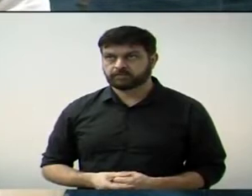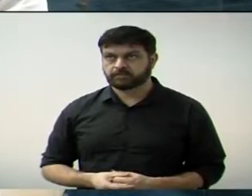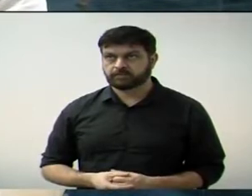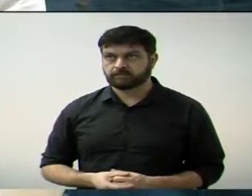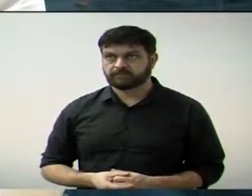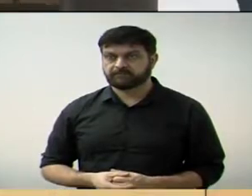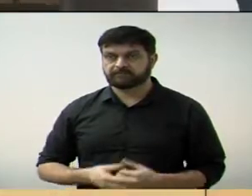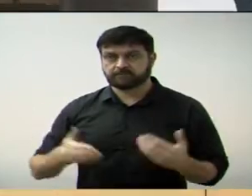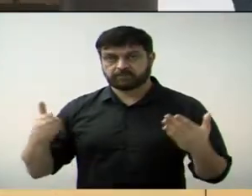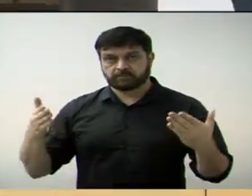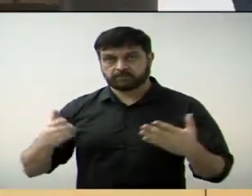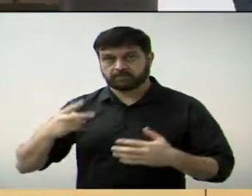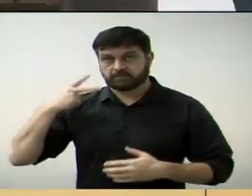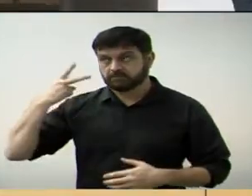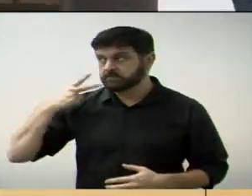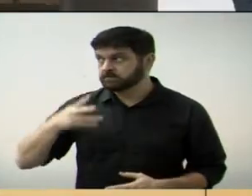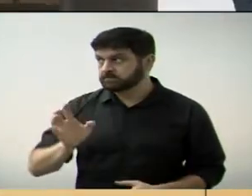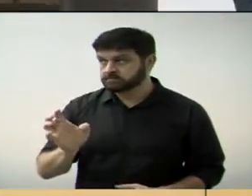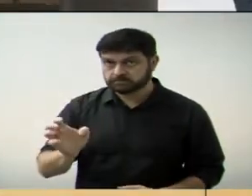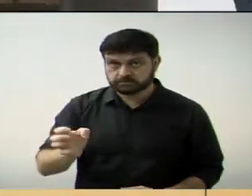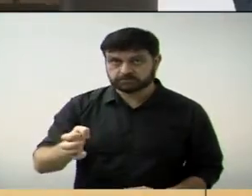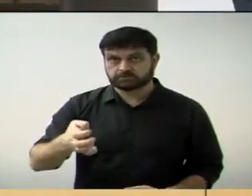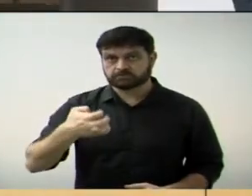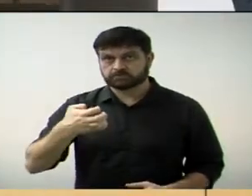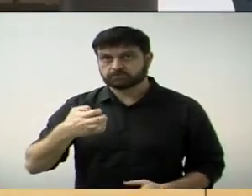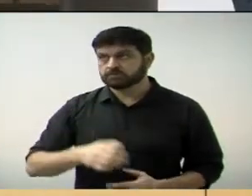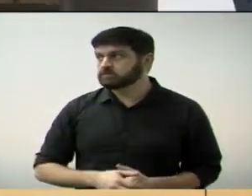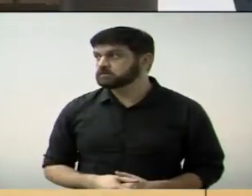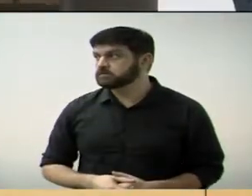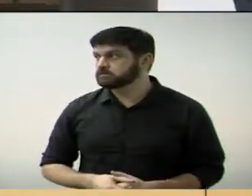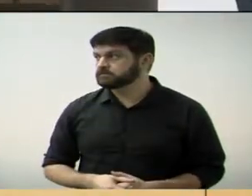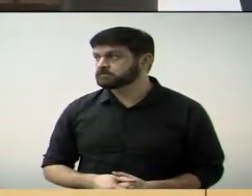Com a palavra o vereador Tiguilo, tem um minuto e 15.